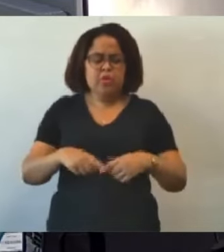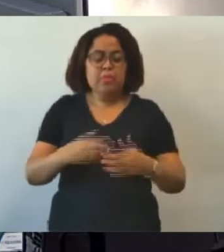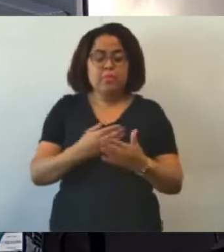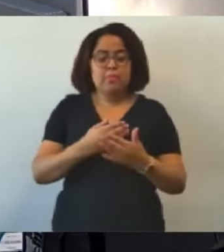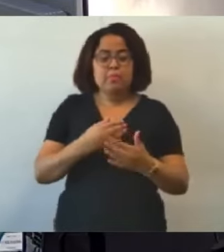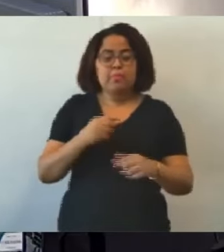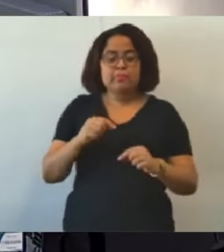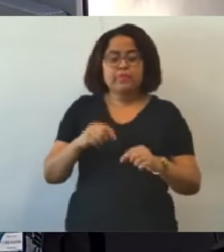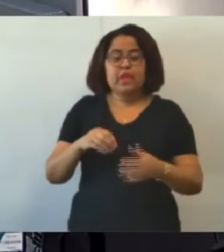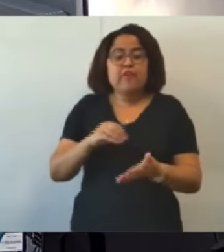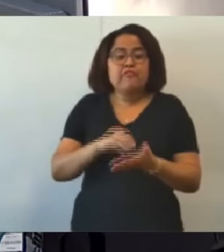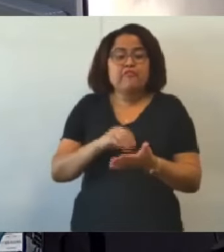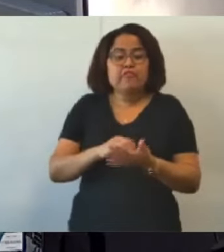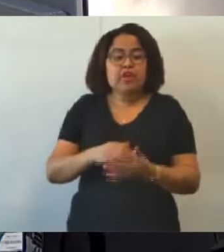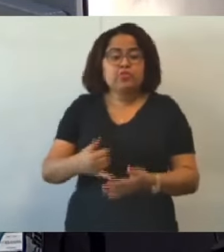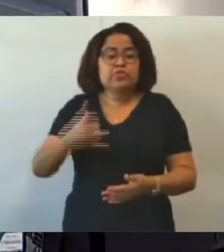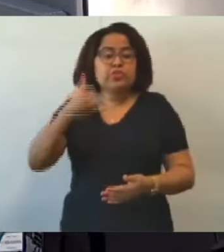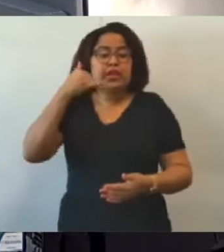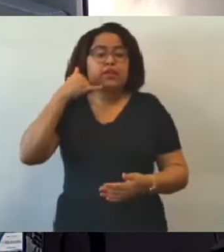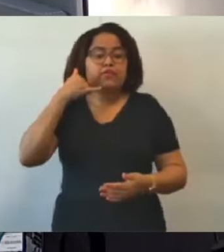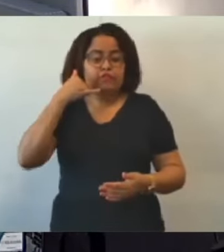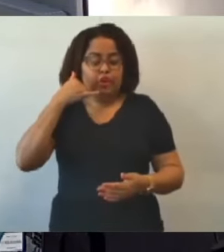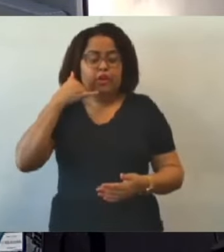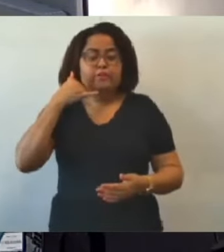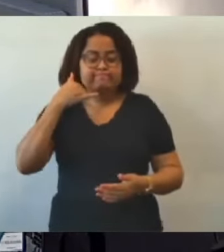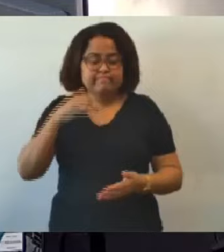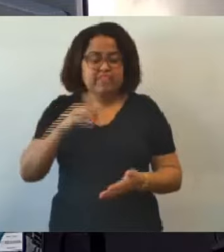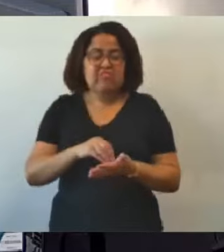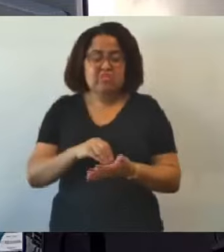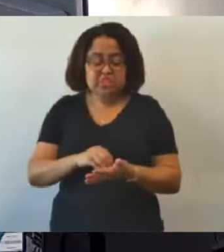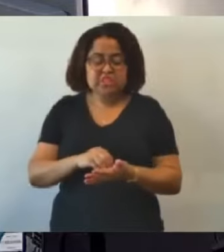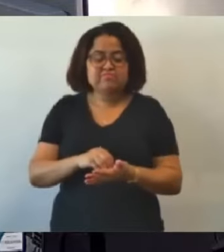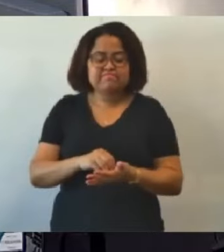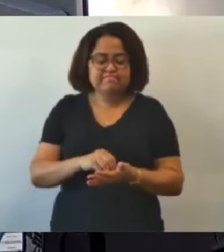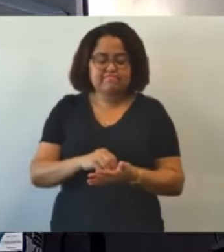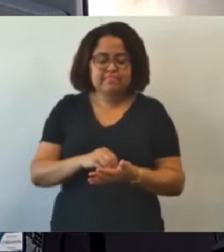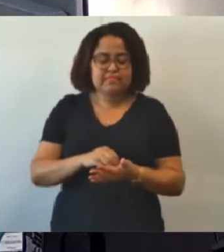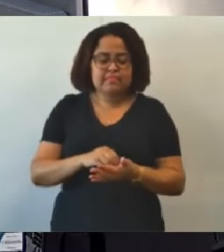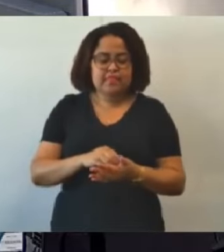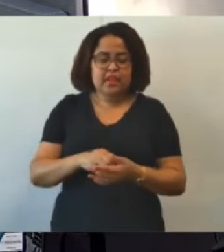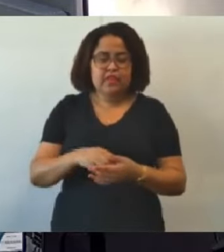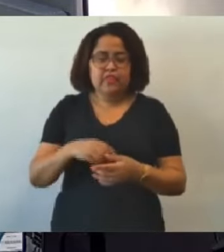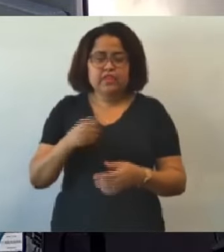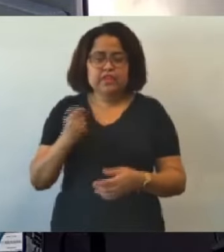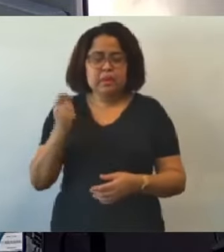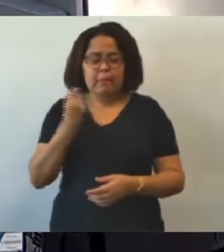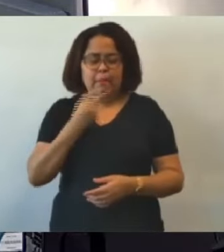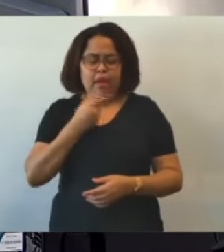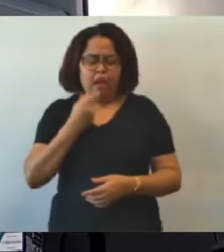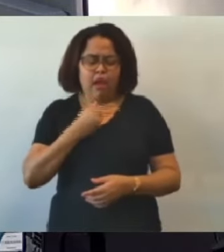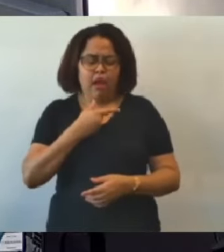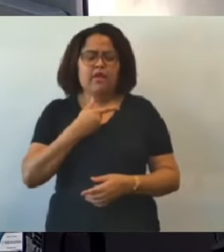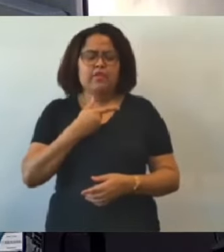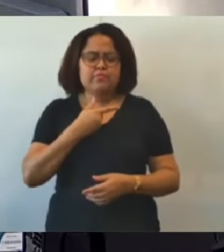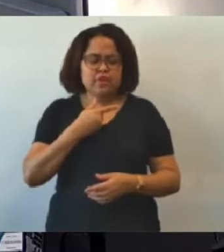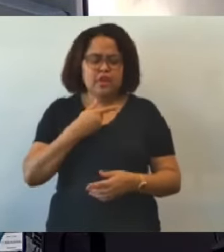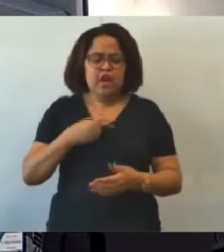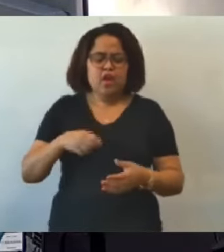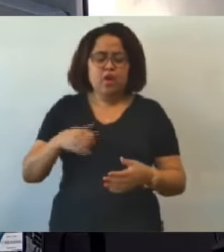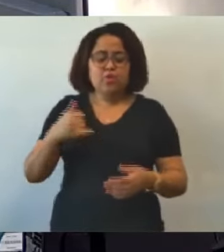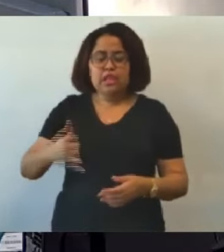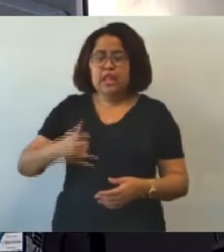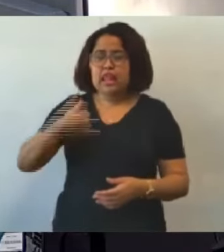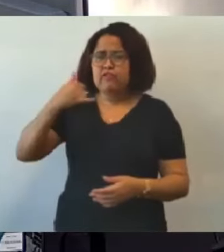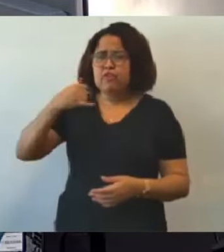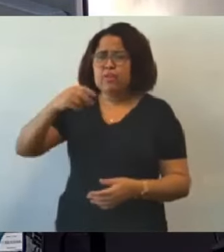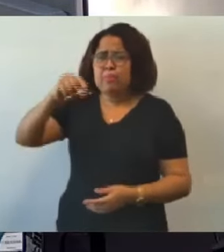falta de telefones funcionais. O telefone virou até um caso, gente, de piada, que é um telefone muito antigo. Acho que parece